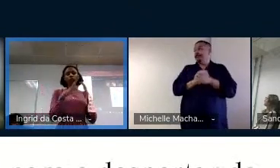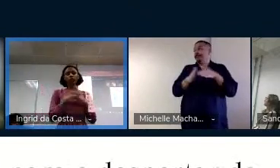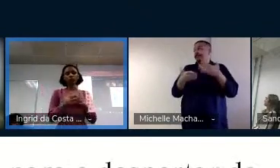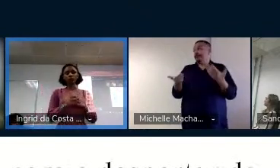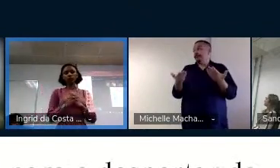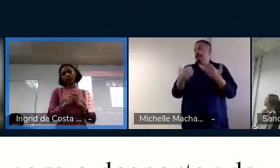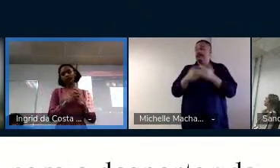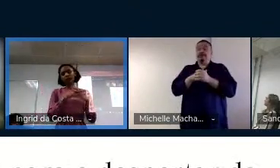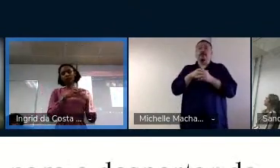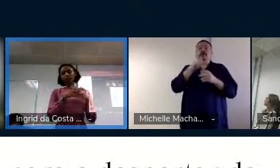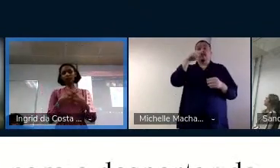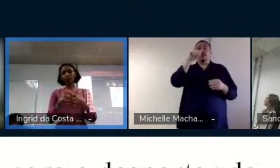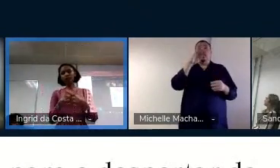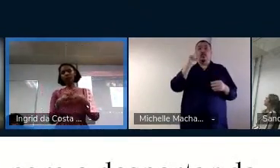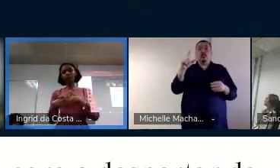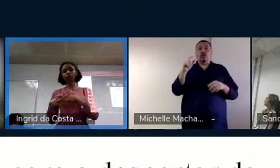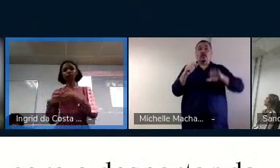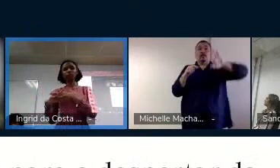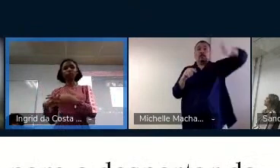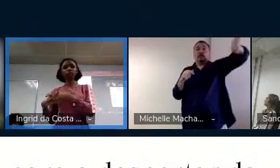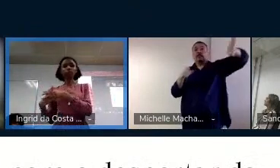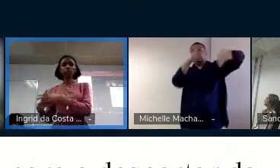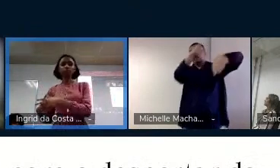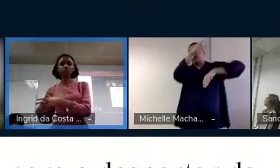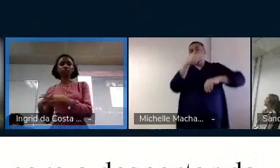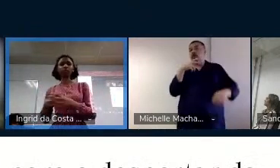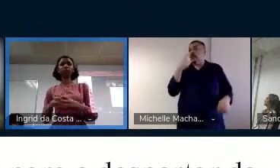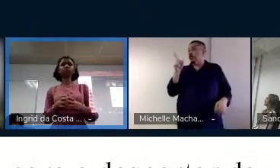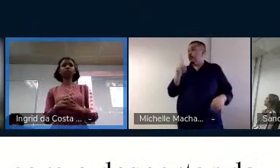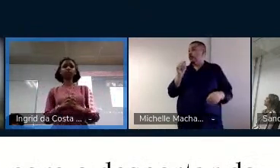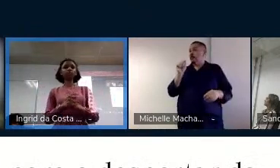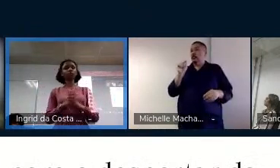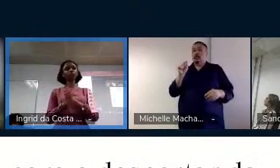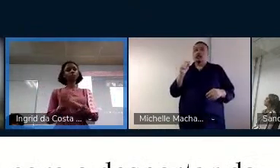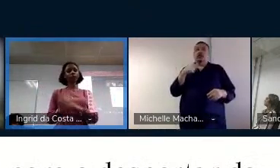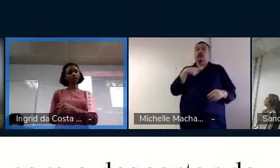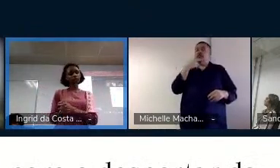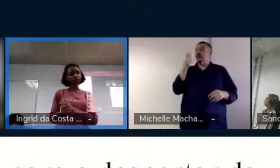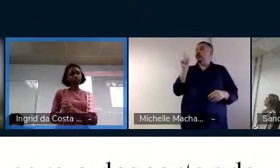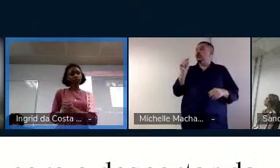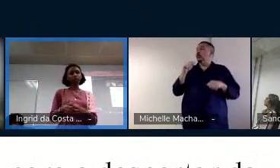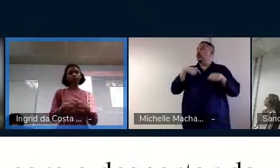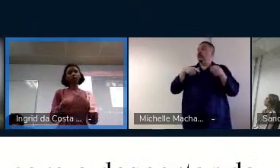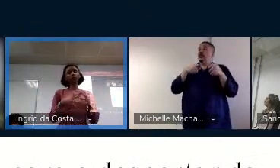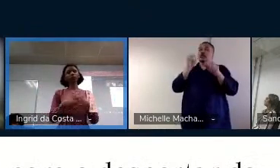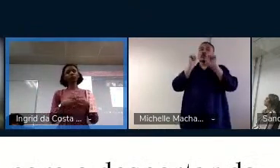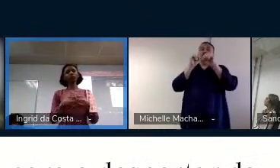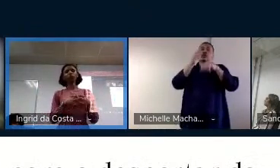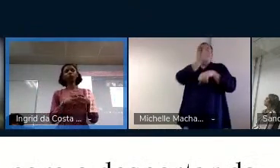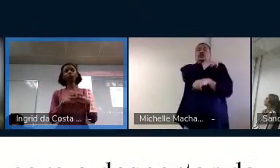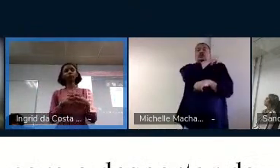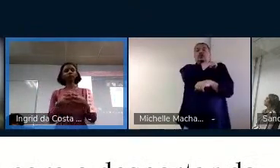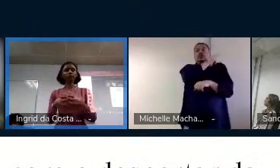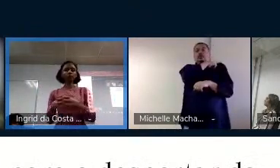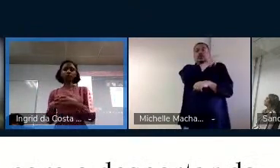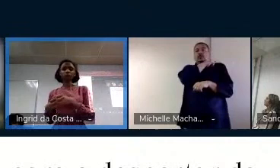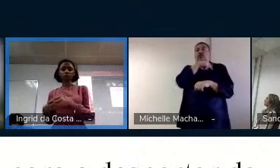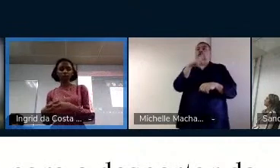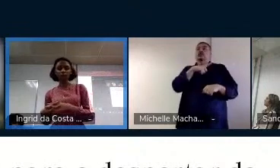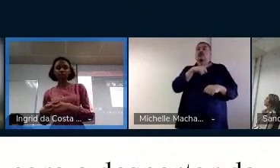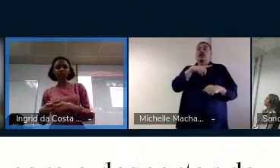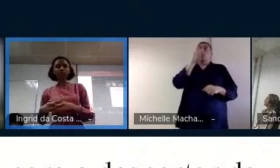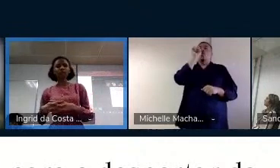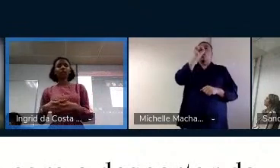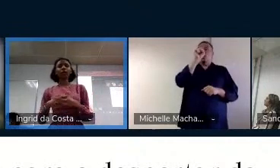Então, o manual foi feito para professores de português como segunda língua, especificamente do ensino médio. Ele conta com oito